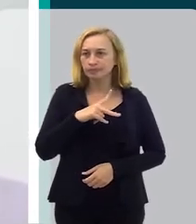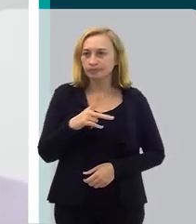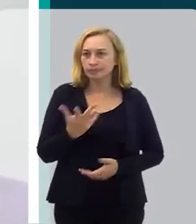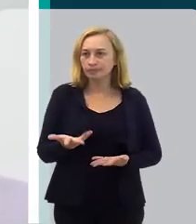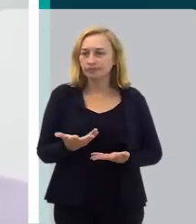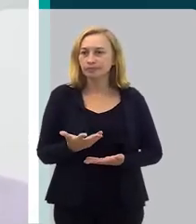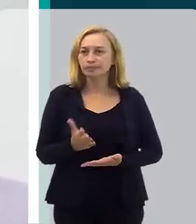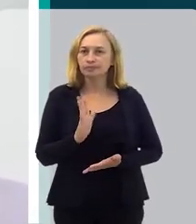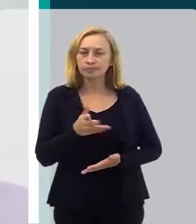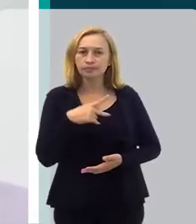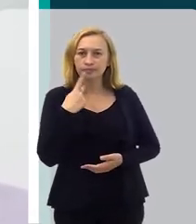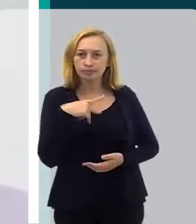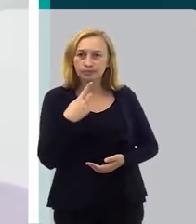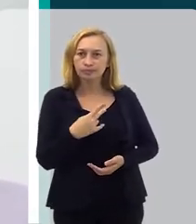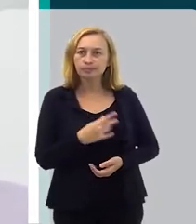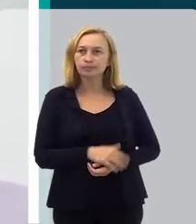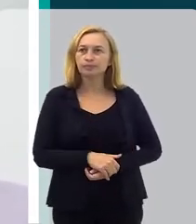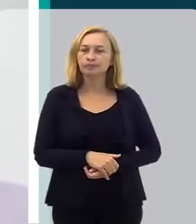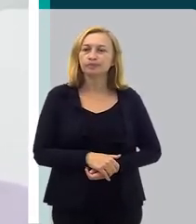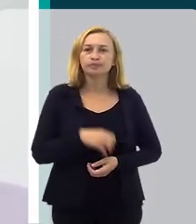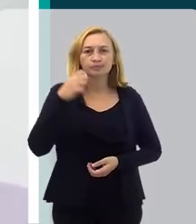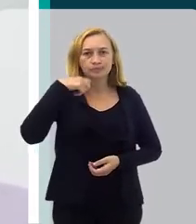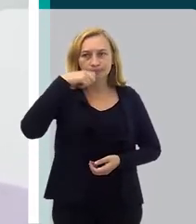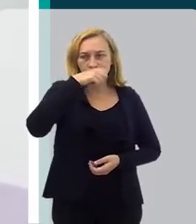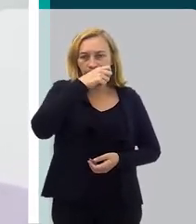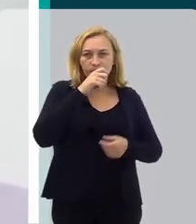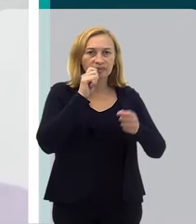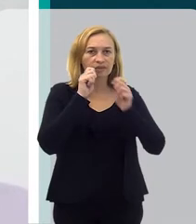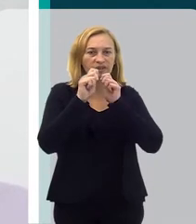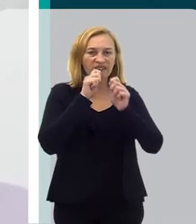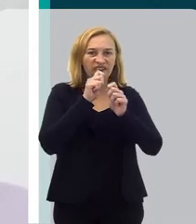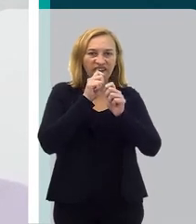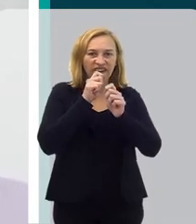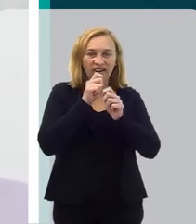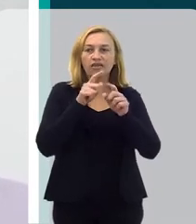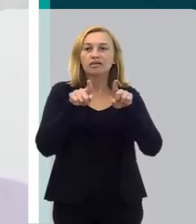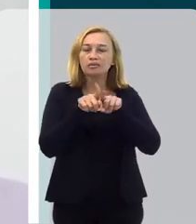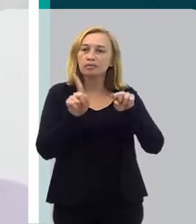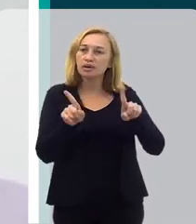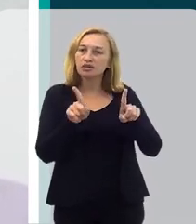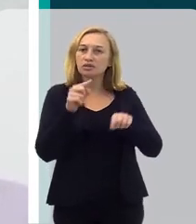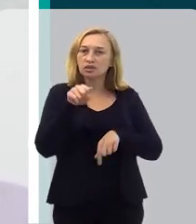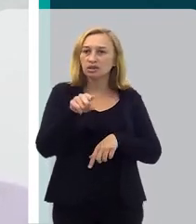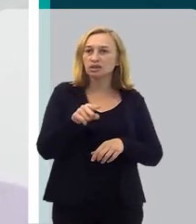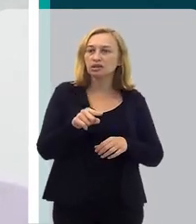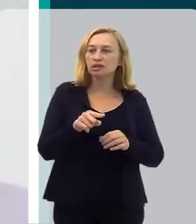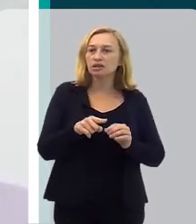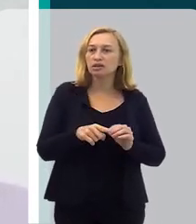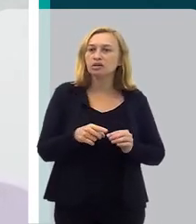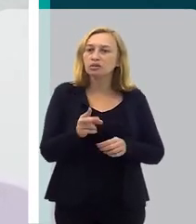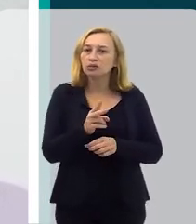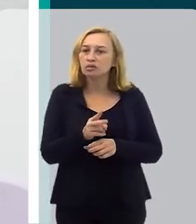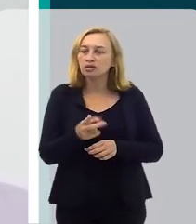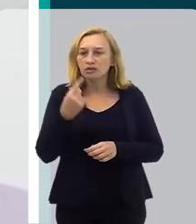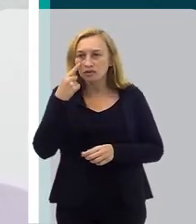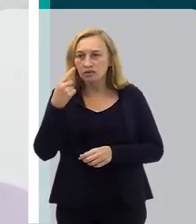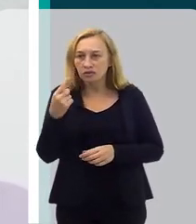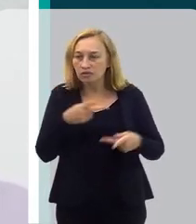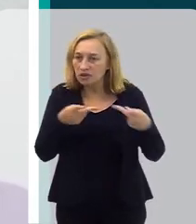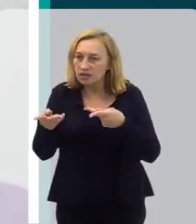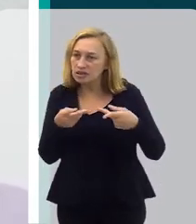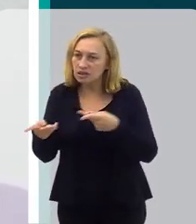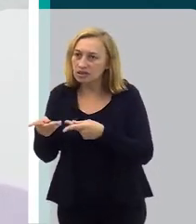feita da forma que eu esclareci, né? Na escovação, uso do fio dental, mas que você busque os serviços odontológicos